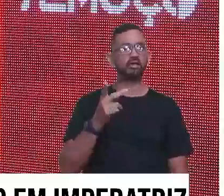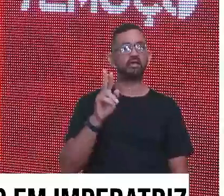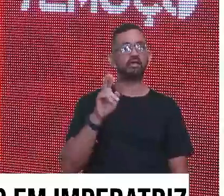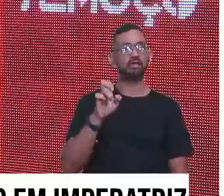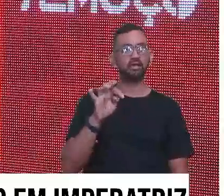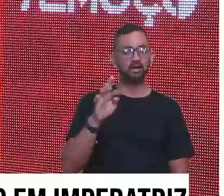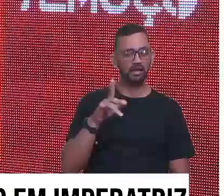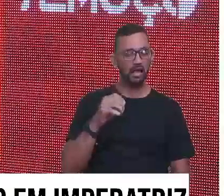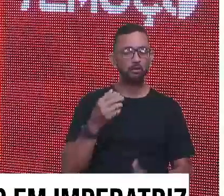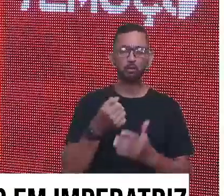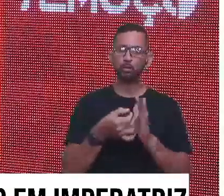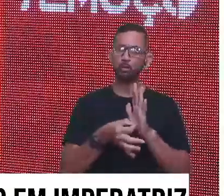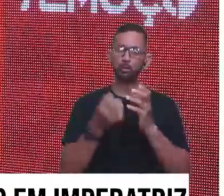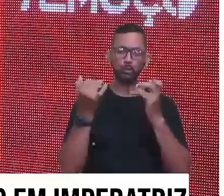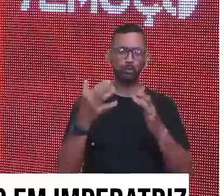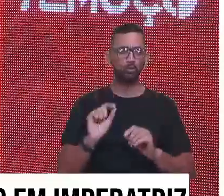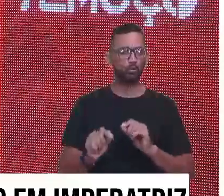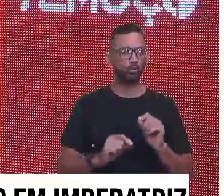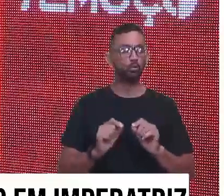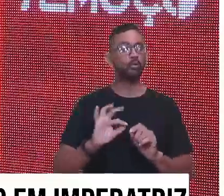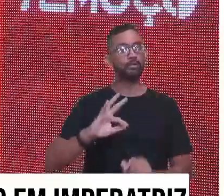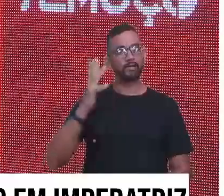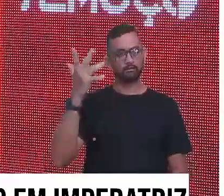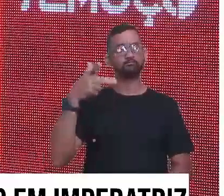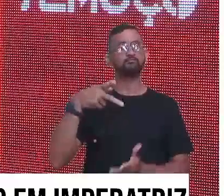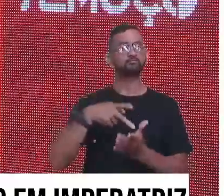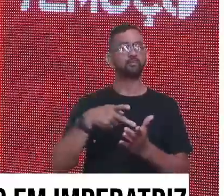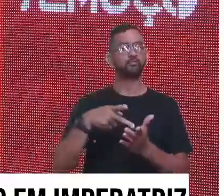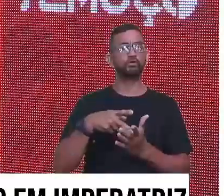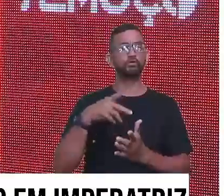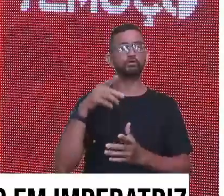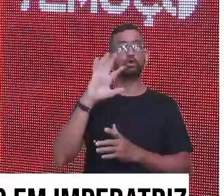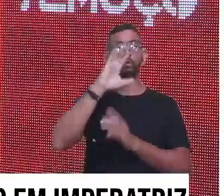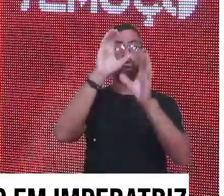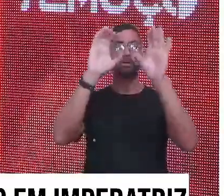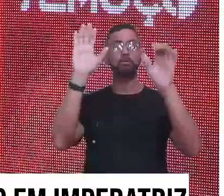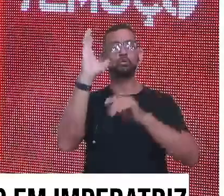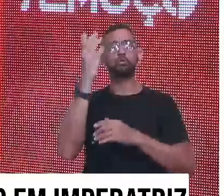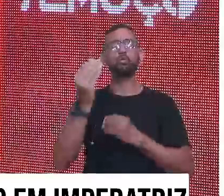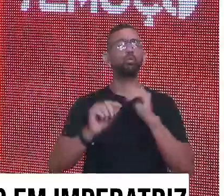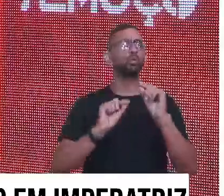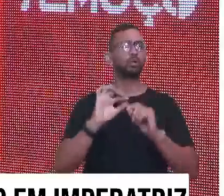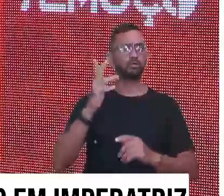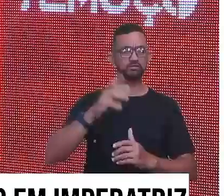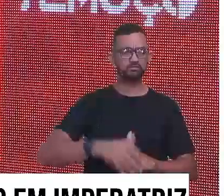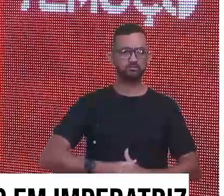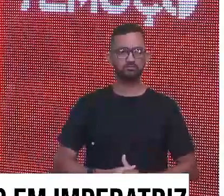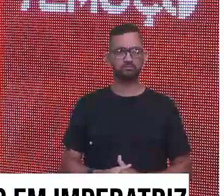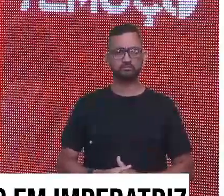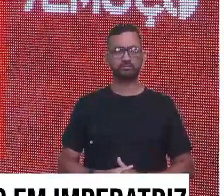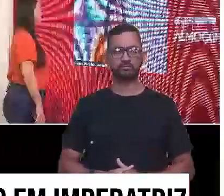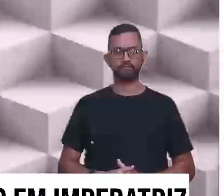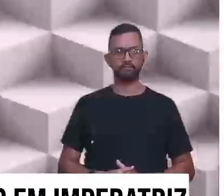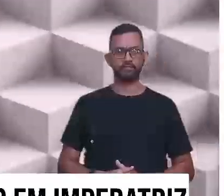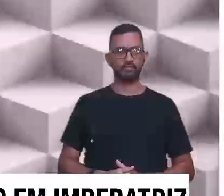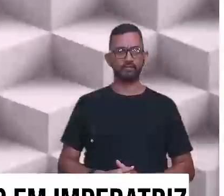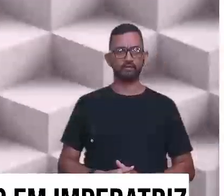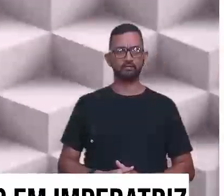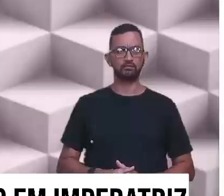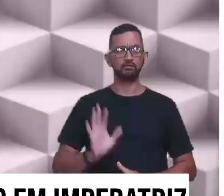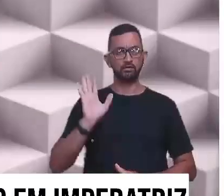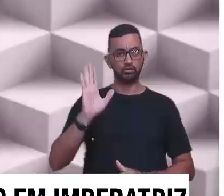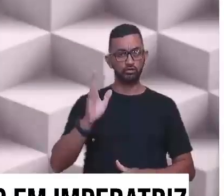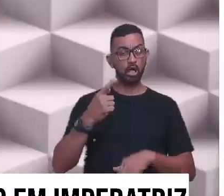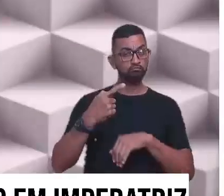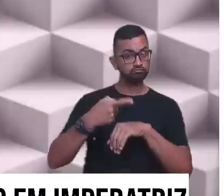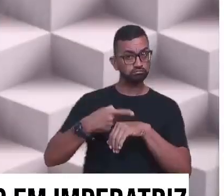a gente vai para relatos, para outras informações, mas o que aconteceu na meteorologia para a gente viver tudo aquilo? Vamos